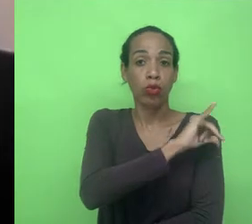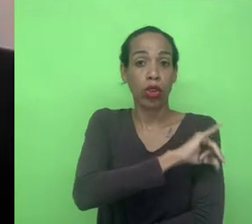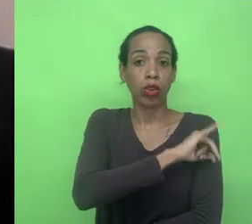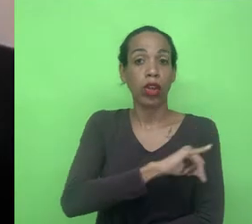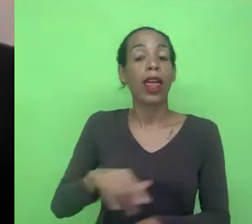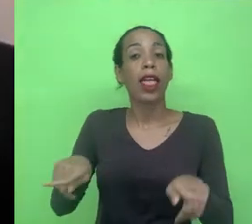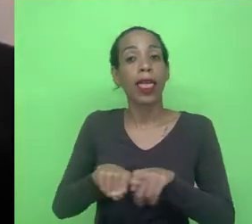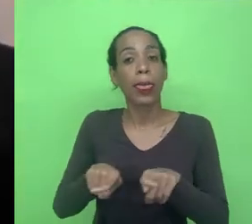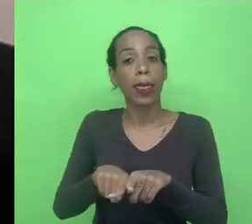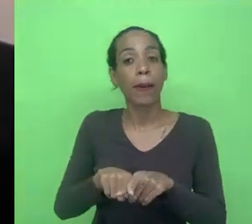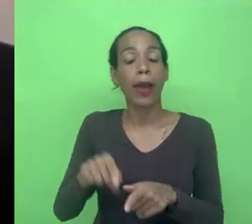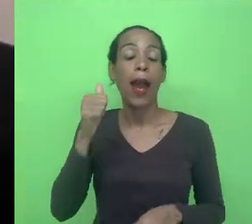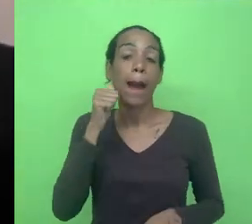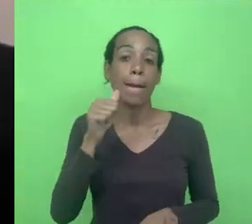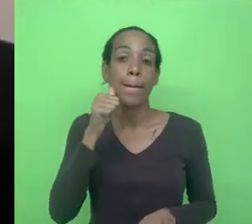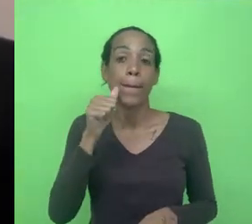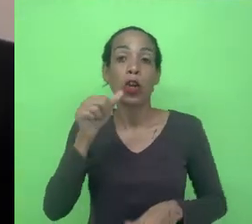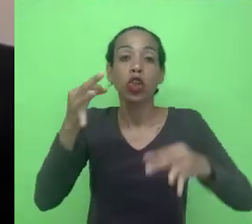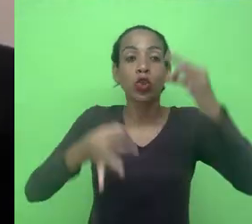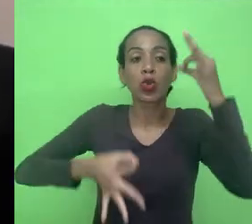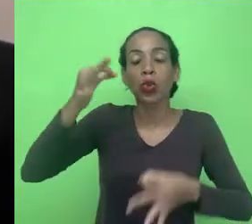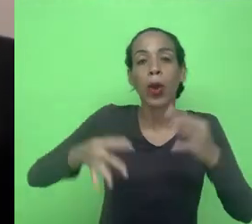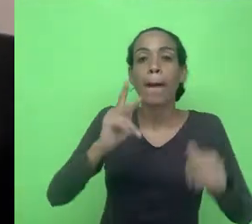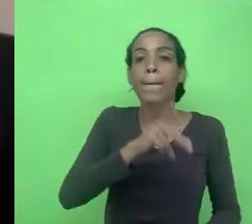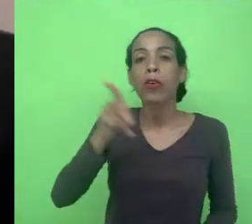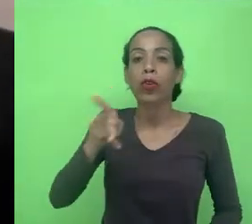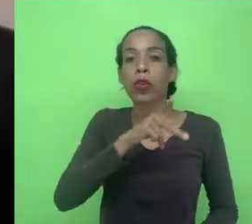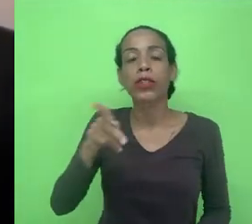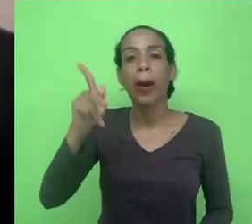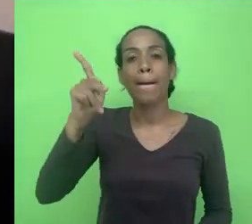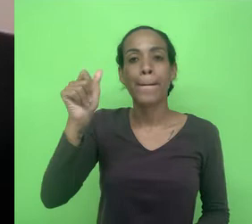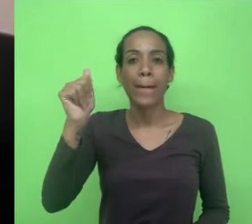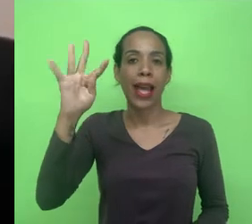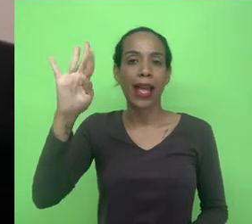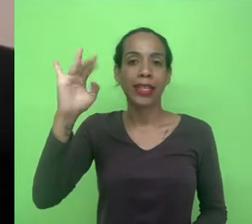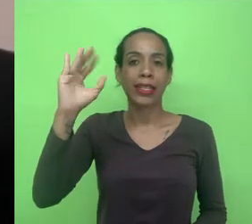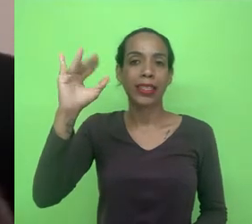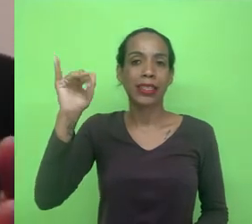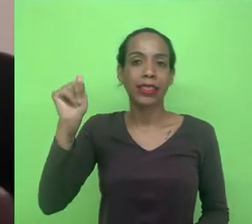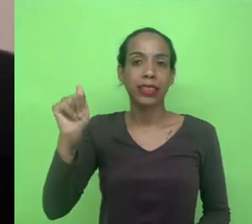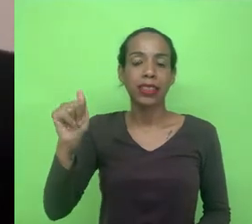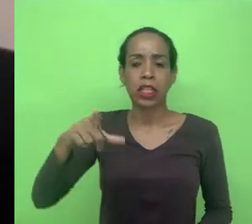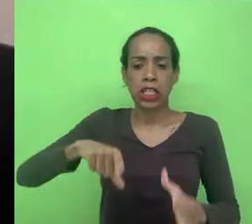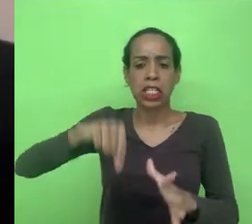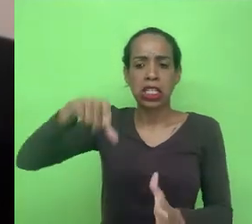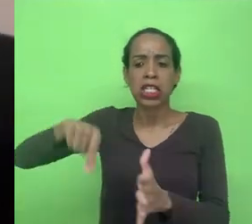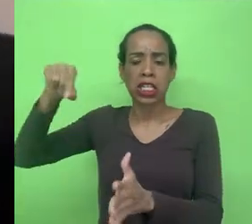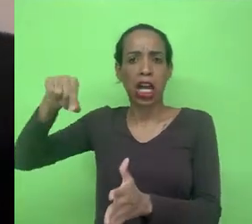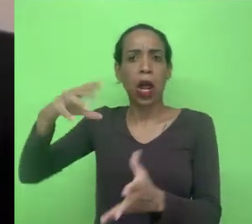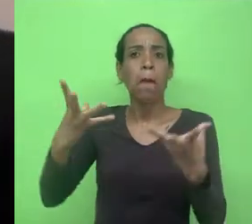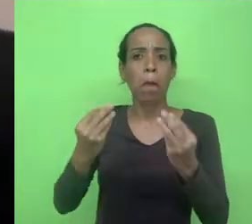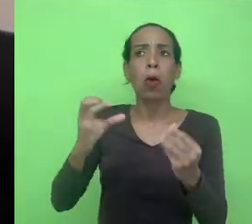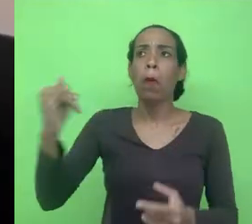participação da minha querida colega, juíza e professora Patrícia Medeiros, uma grande especialista, tem se destacado muito no cenário jurídico